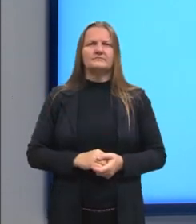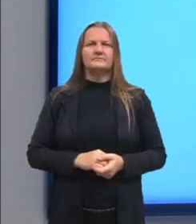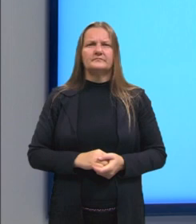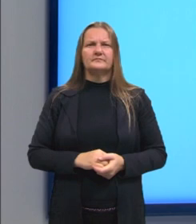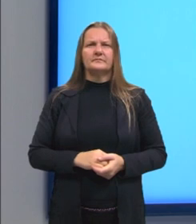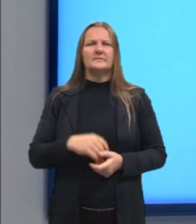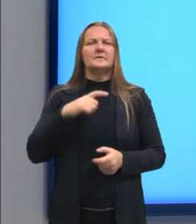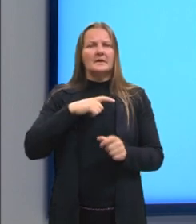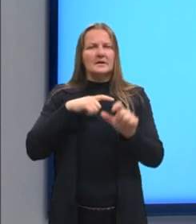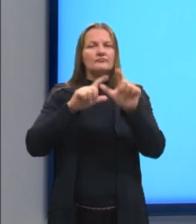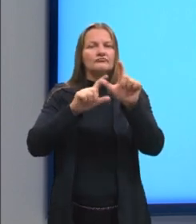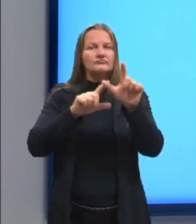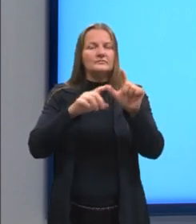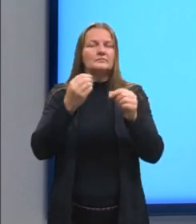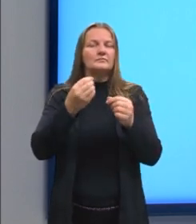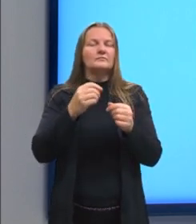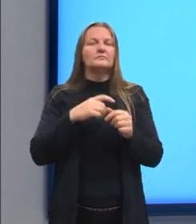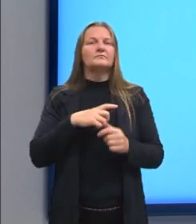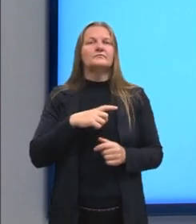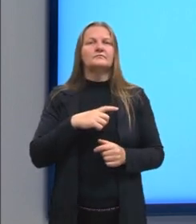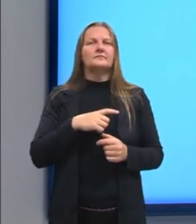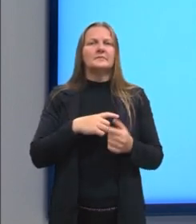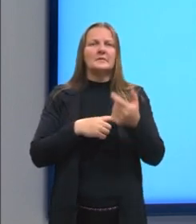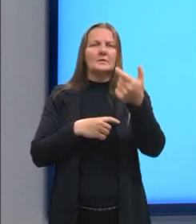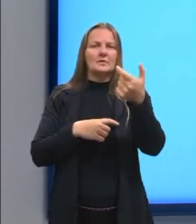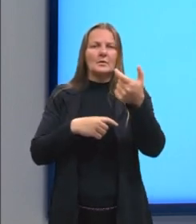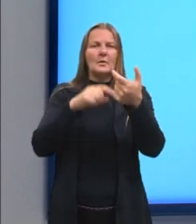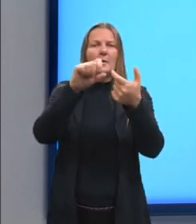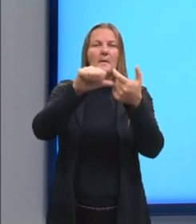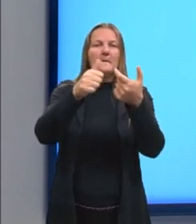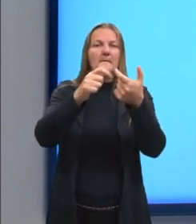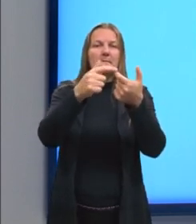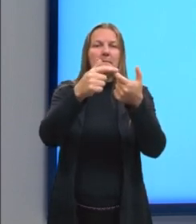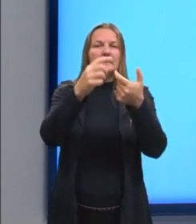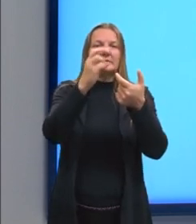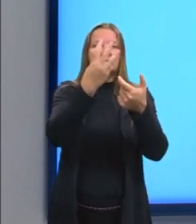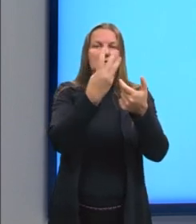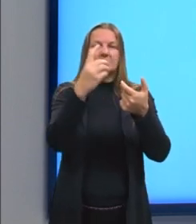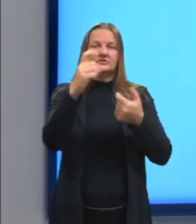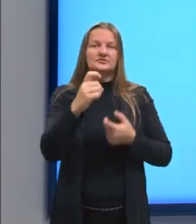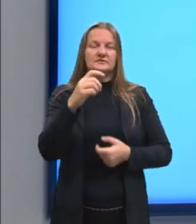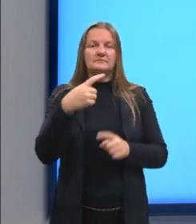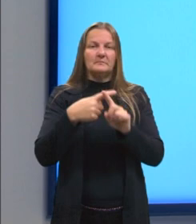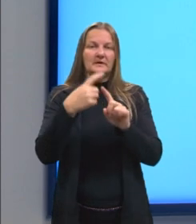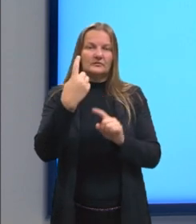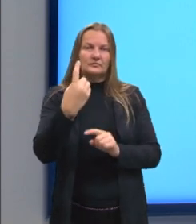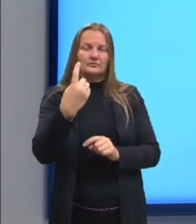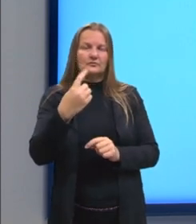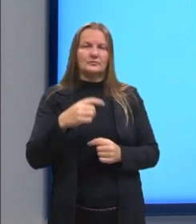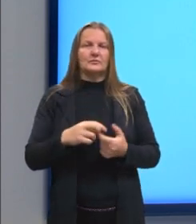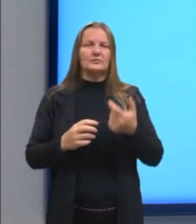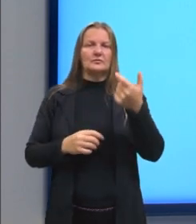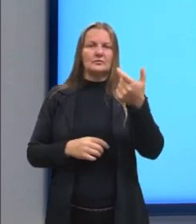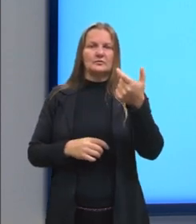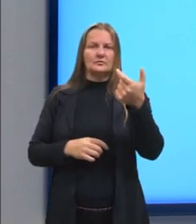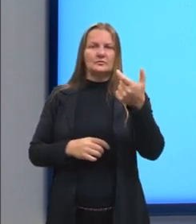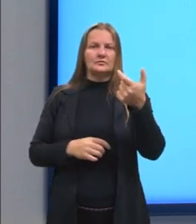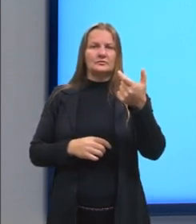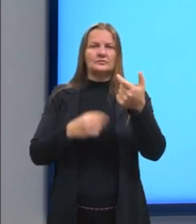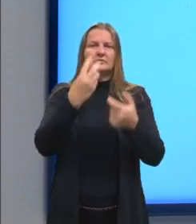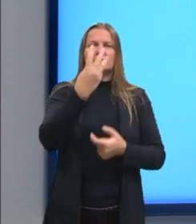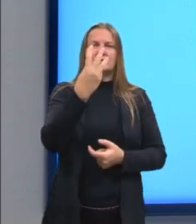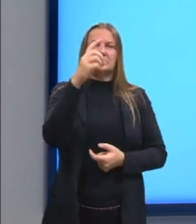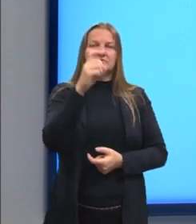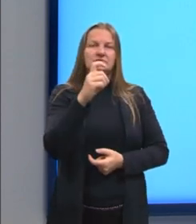os termos. Então, no primeiro membro, 3x mais 1, os termos são o